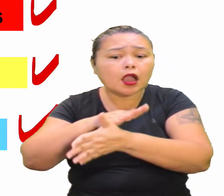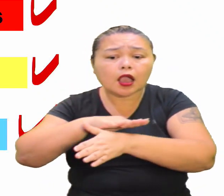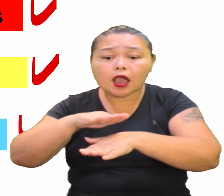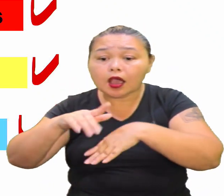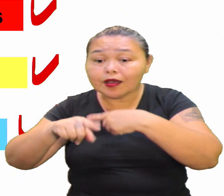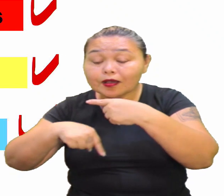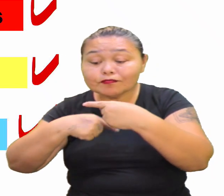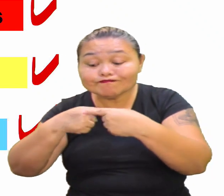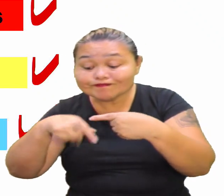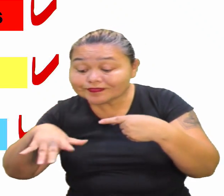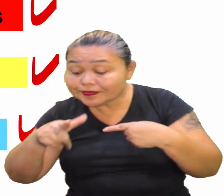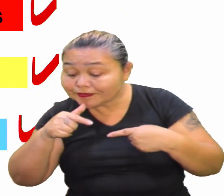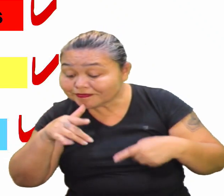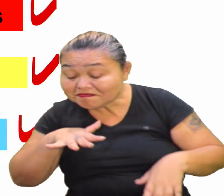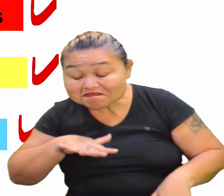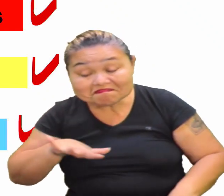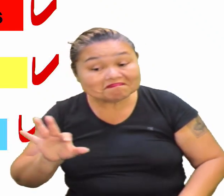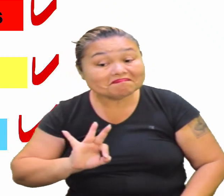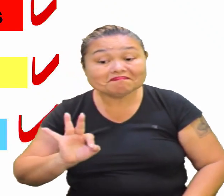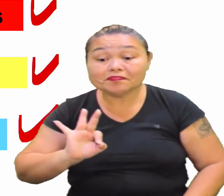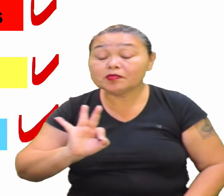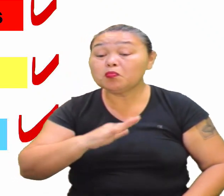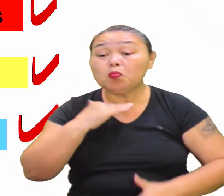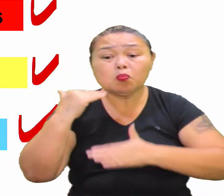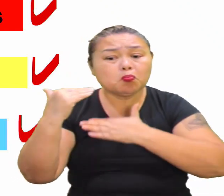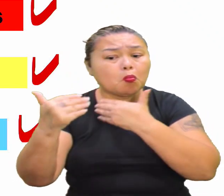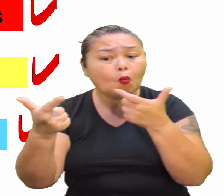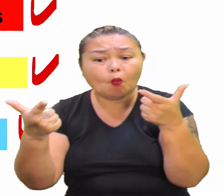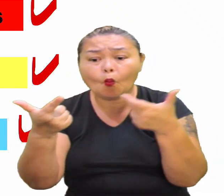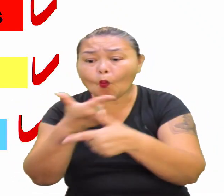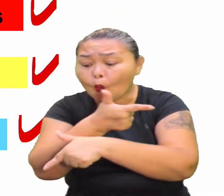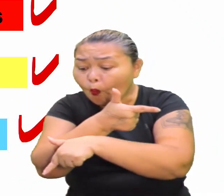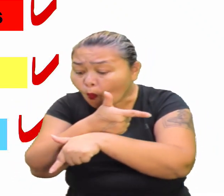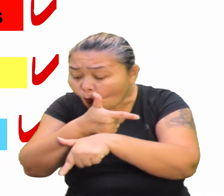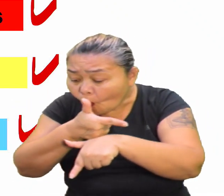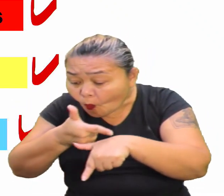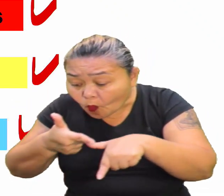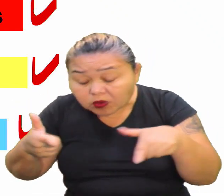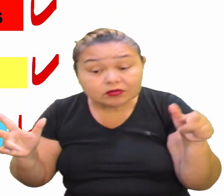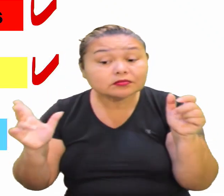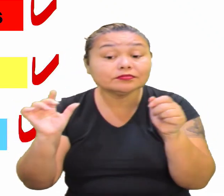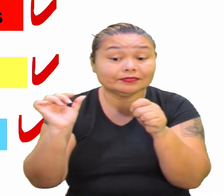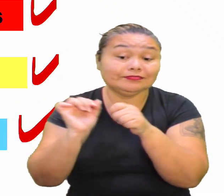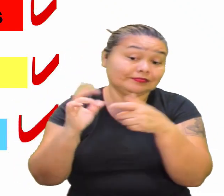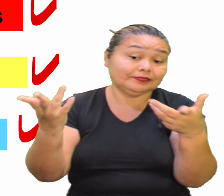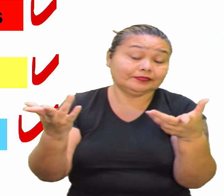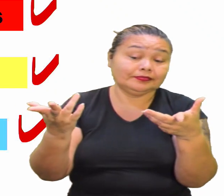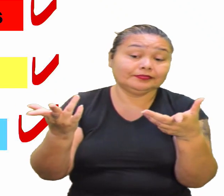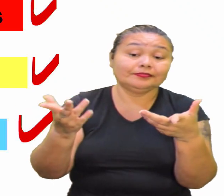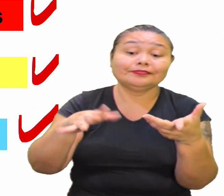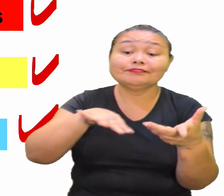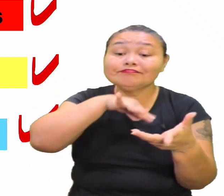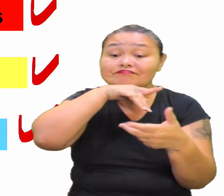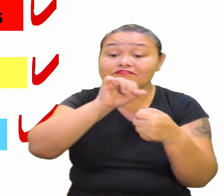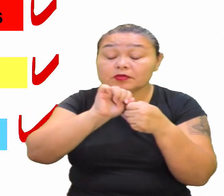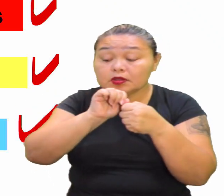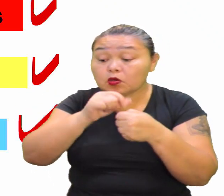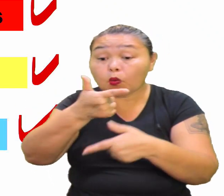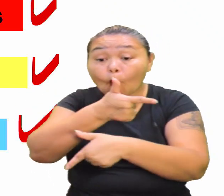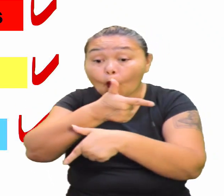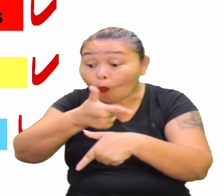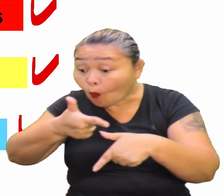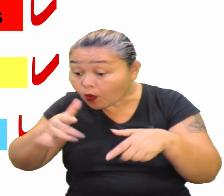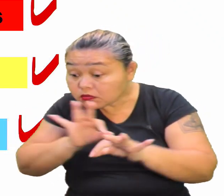cadeia aquática, gente E a gente sabe o quão importante é Aquele fluxo de energia dentro dessas cadeias Esses animais sumindo,